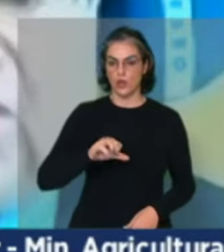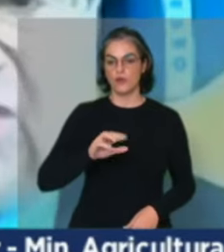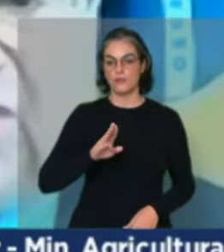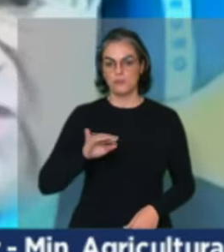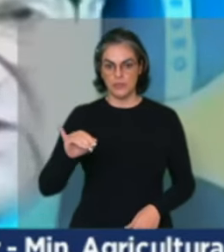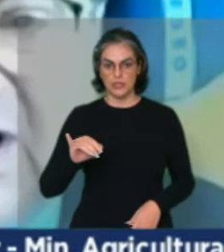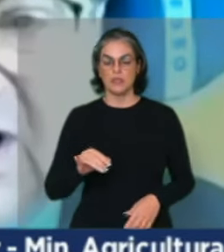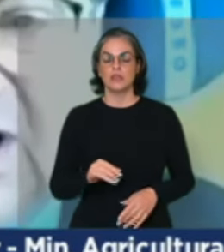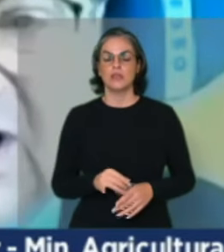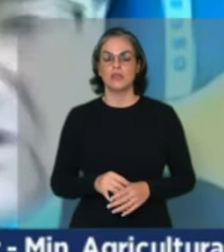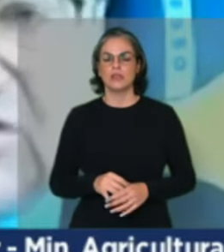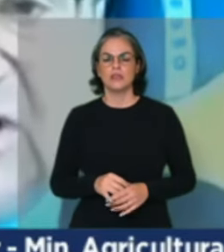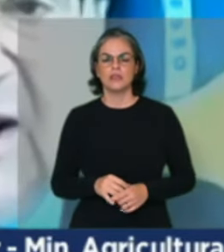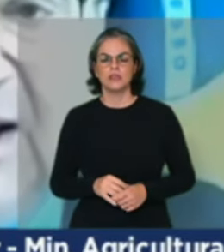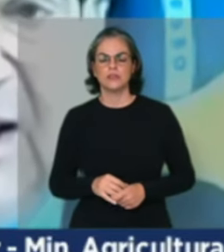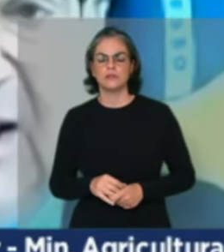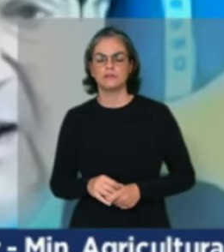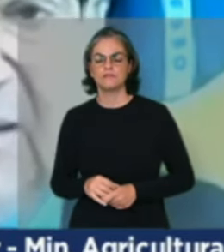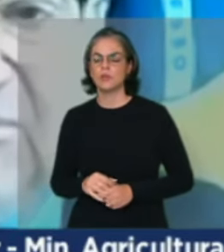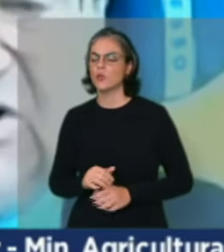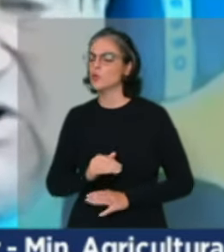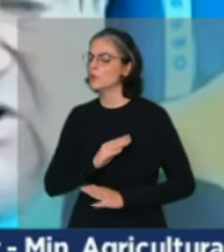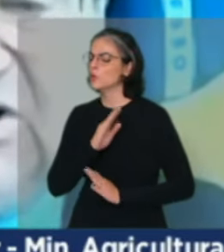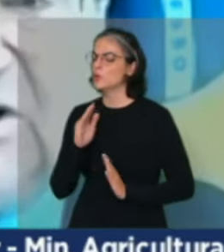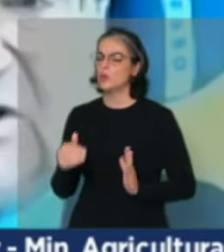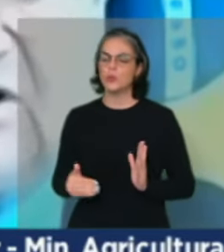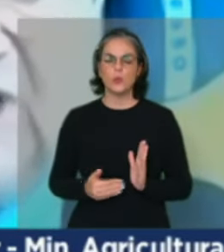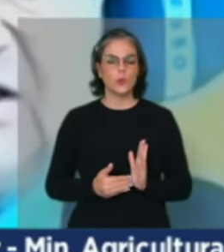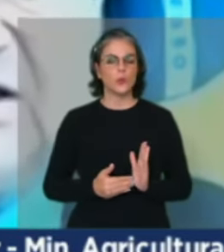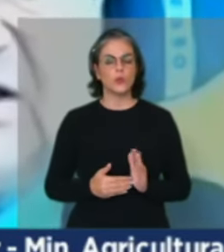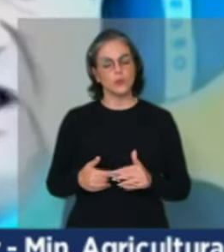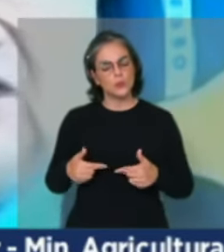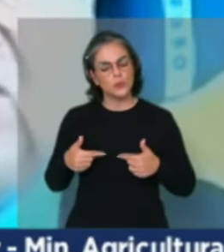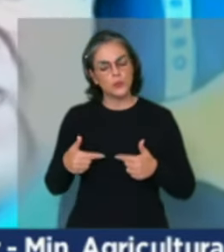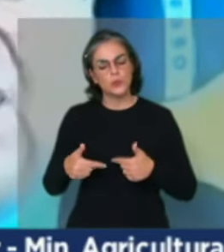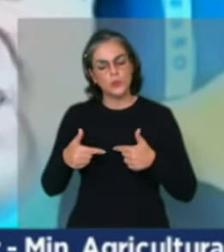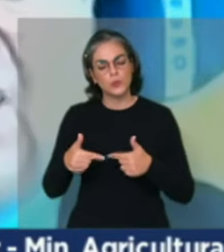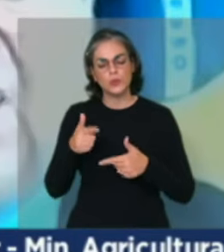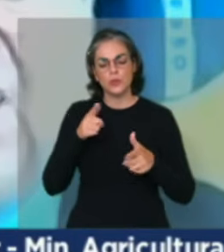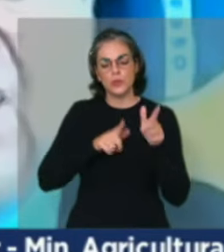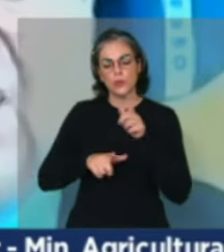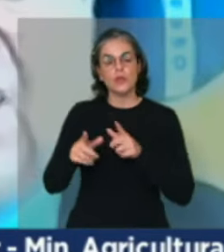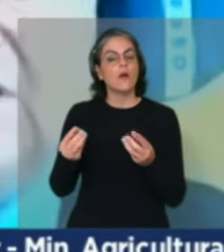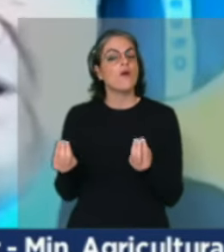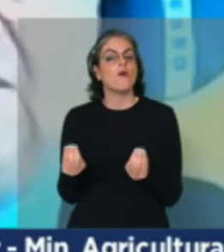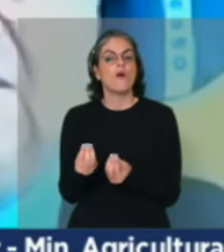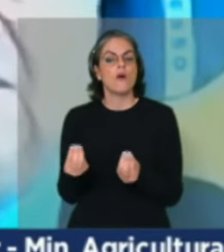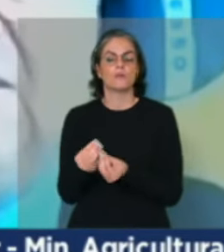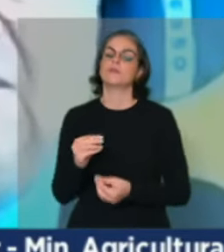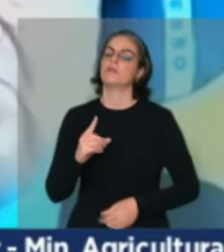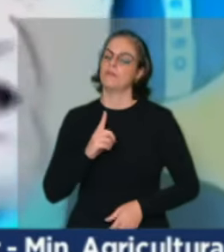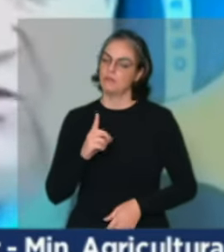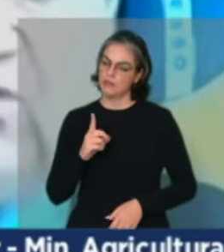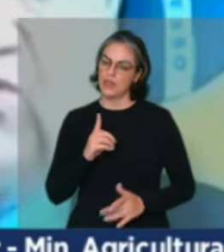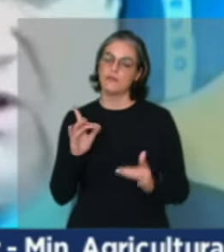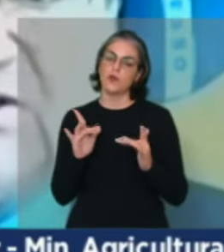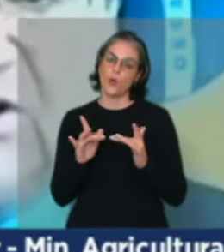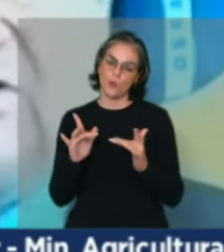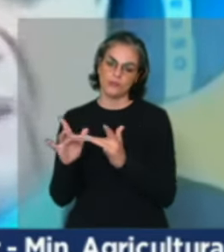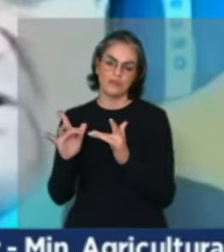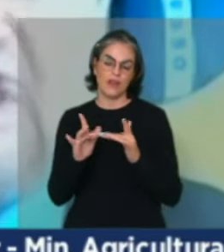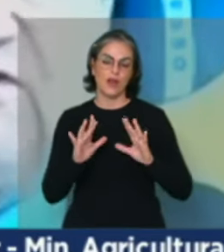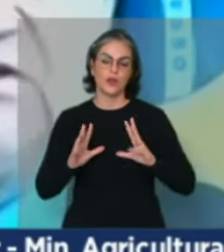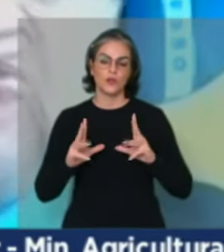medidas adotadas elas foram feitas em pleno diálogo com todas as entidades representativas